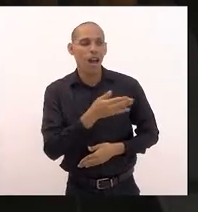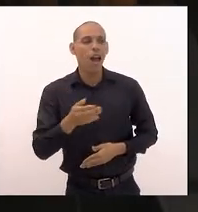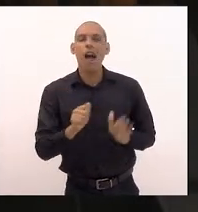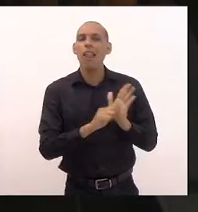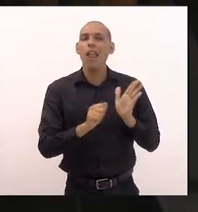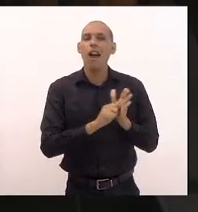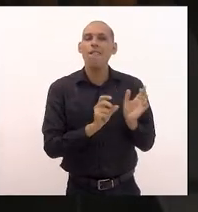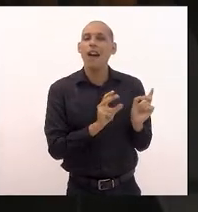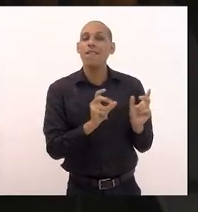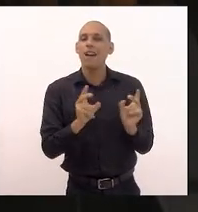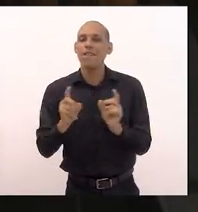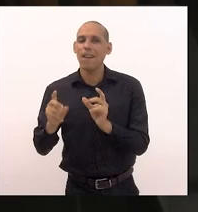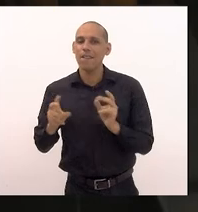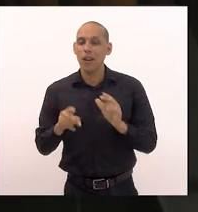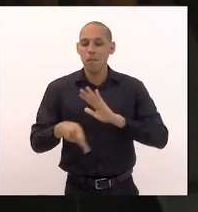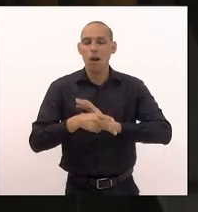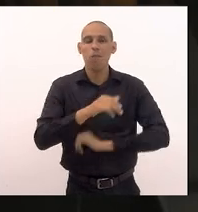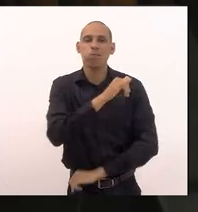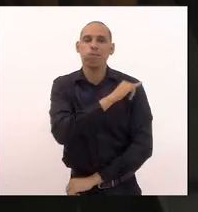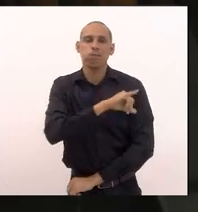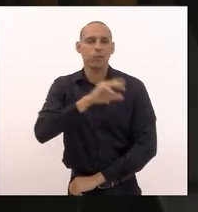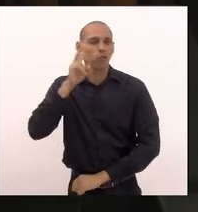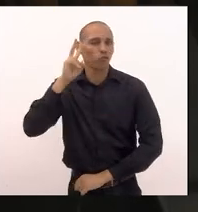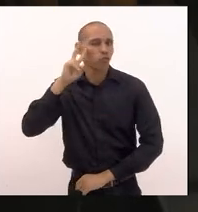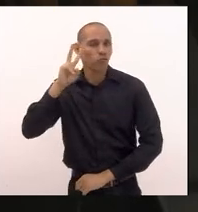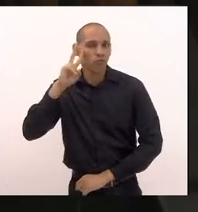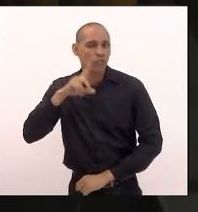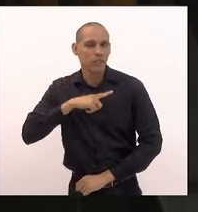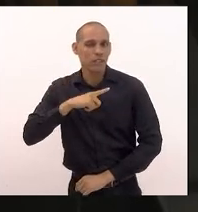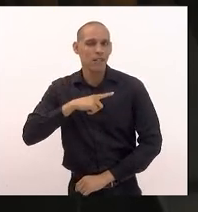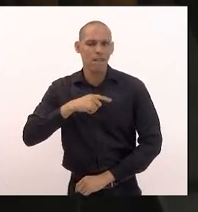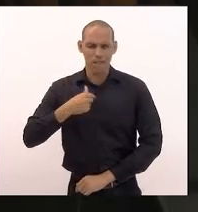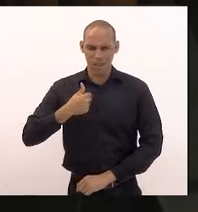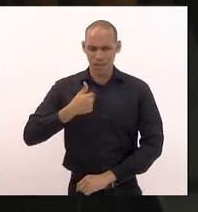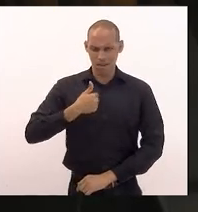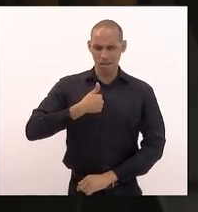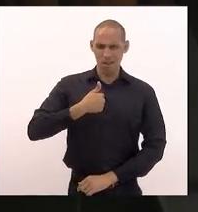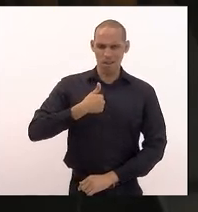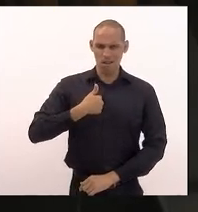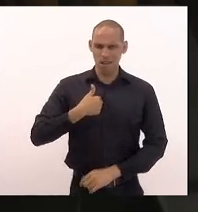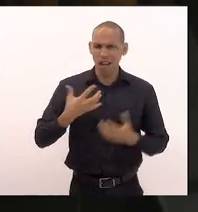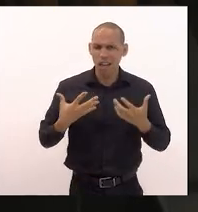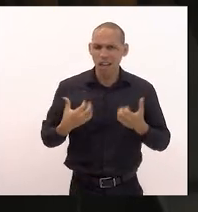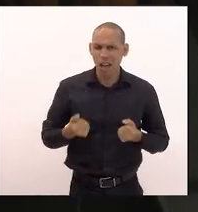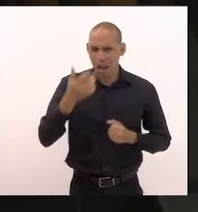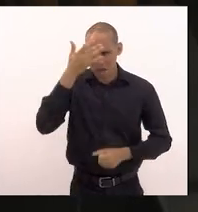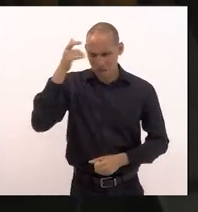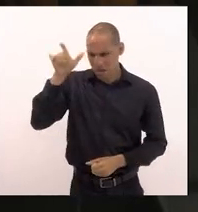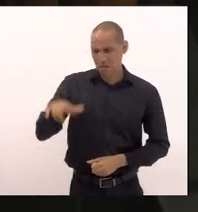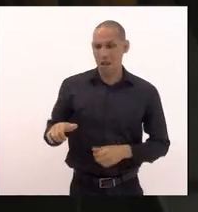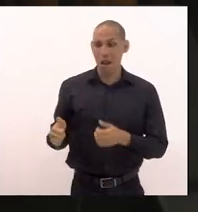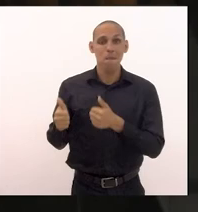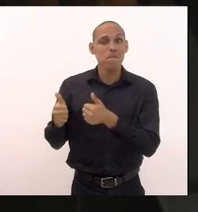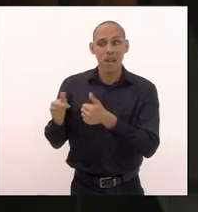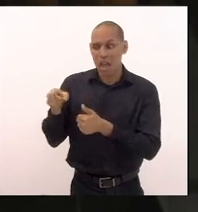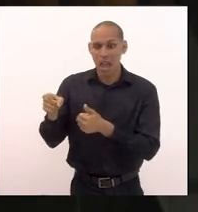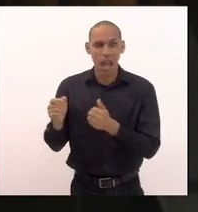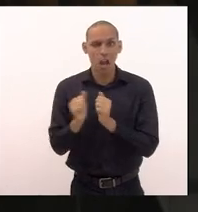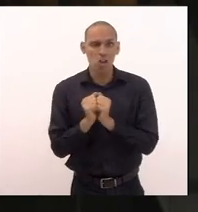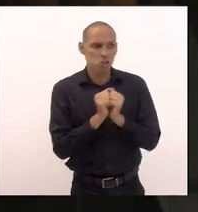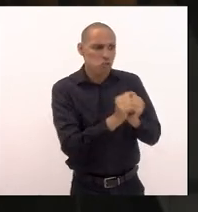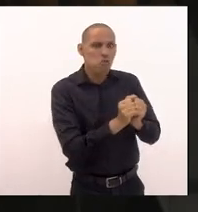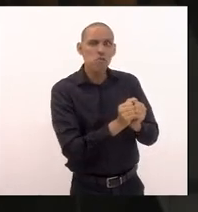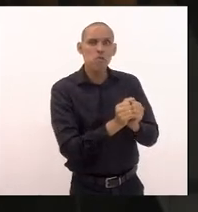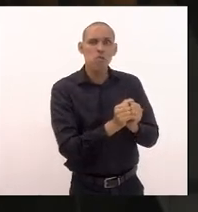ora no meu mundo eu não posso admitir que uma pessoa de bem fique sorrindo ao lado de